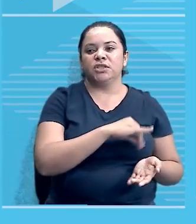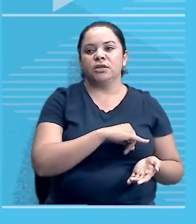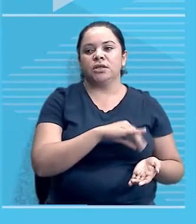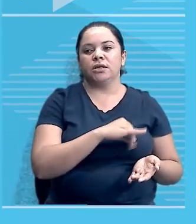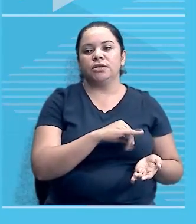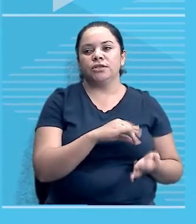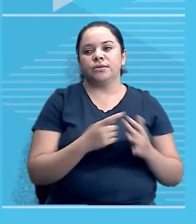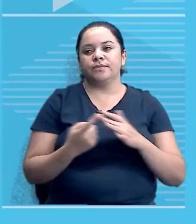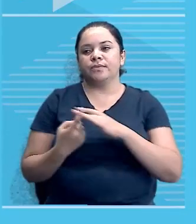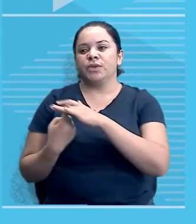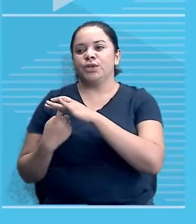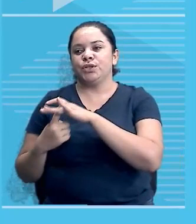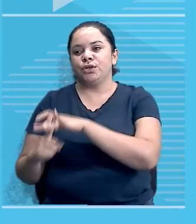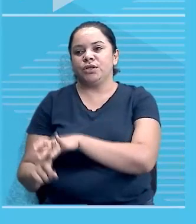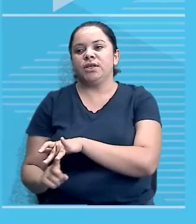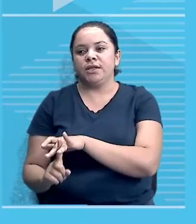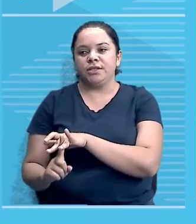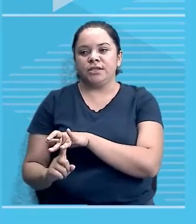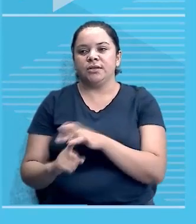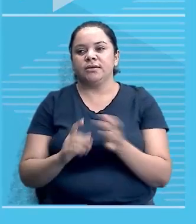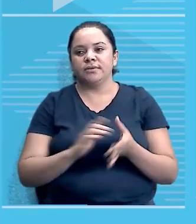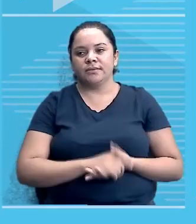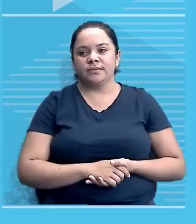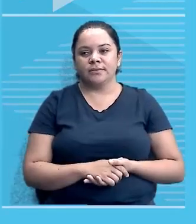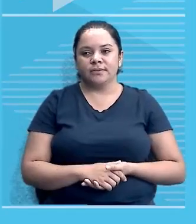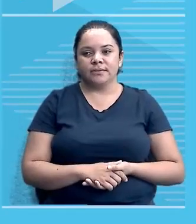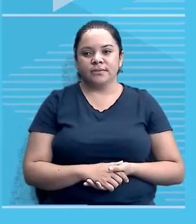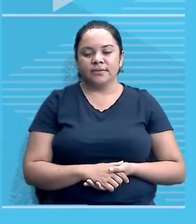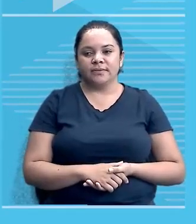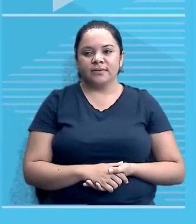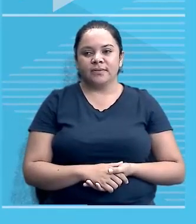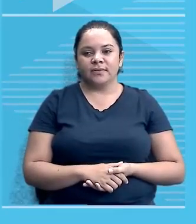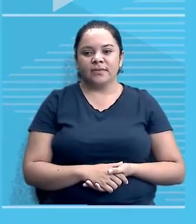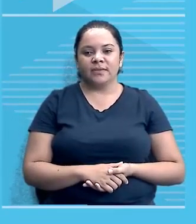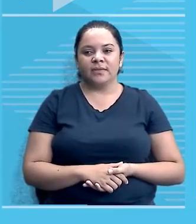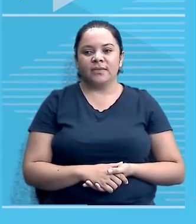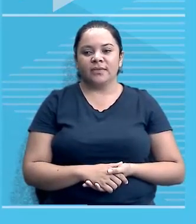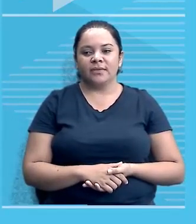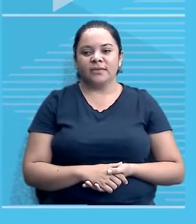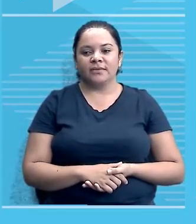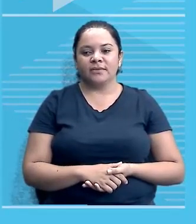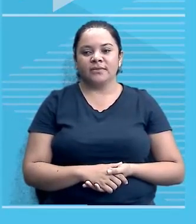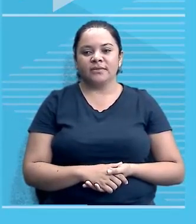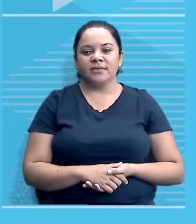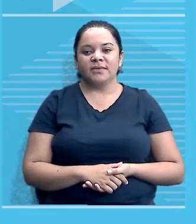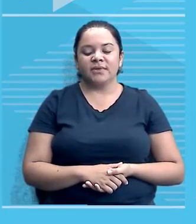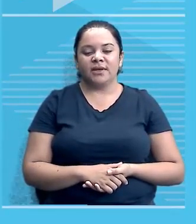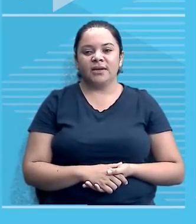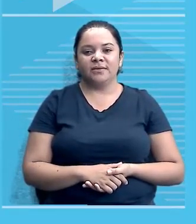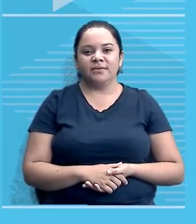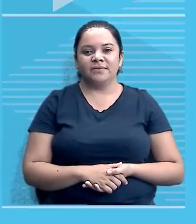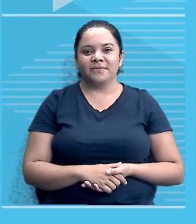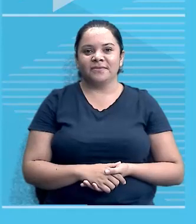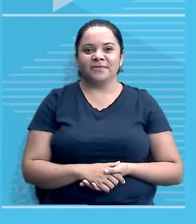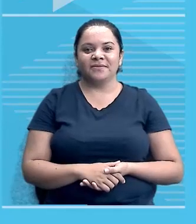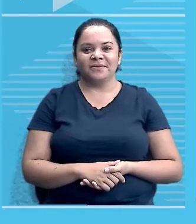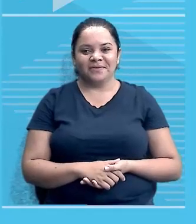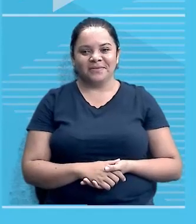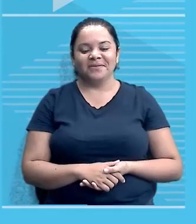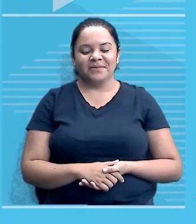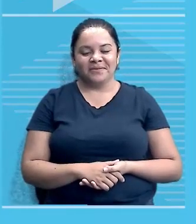ajudavam os movimentos em troca de um posicionamento favorável ao regime